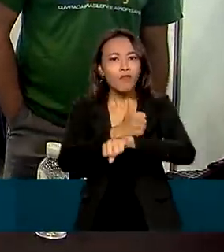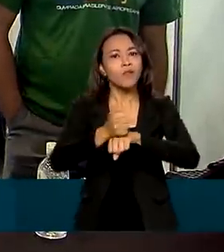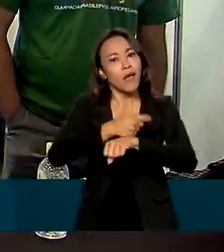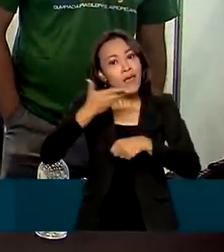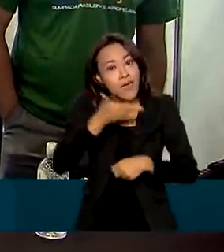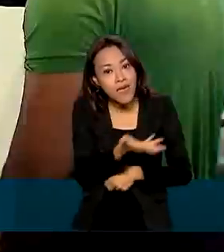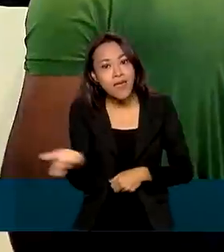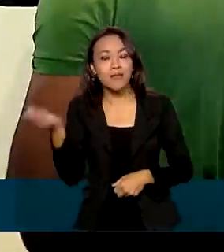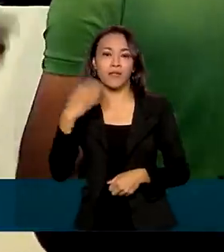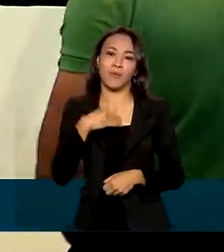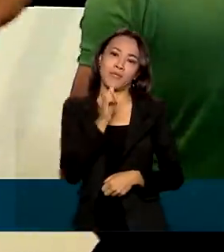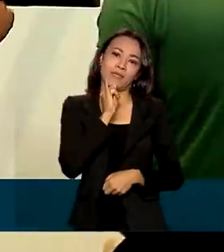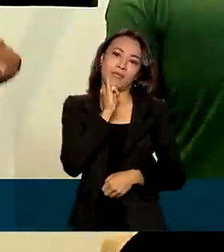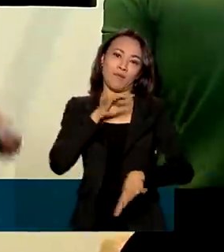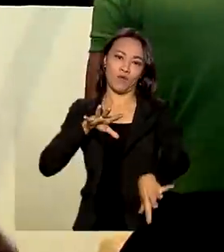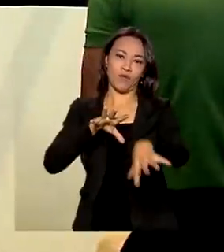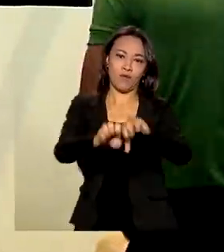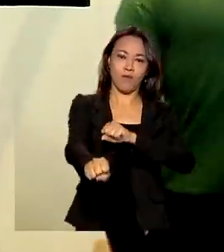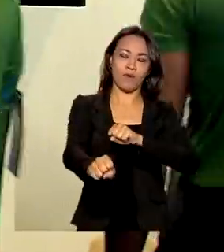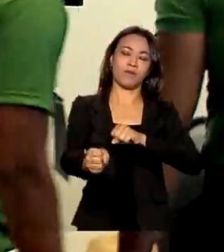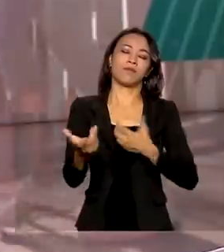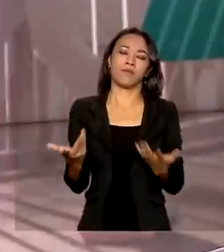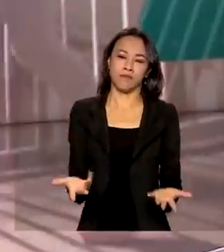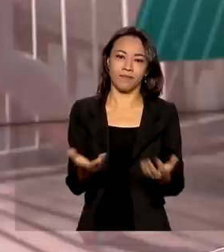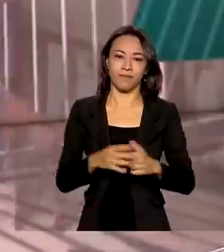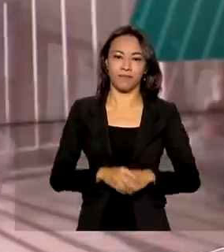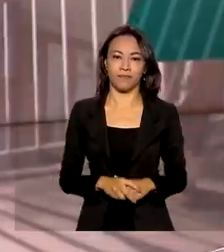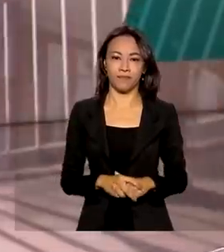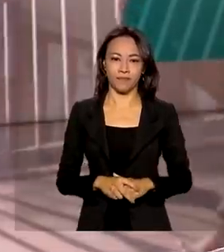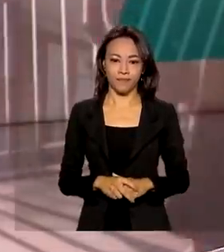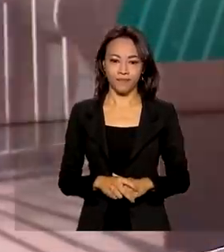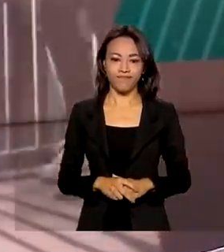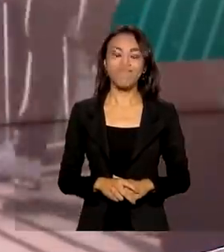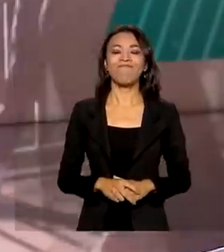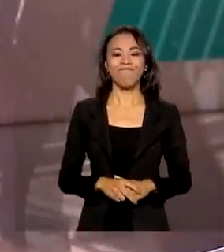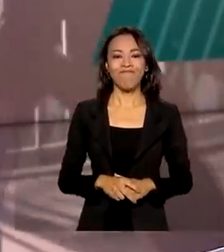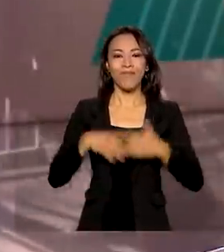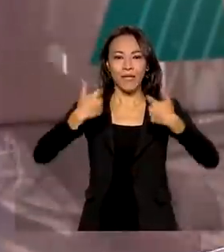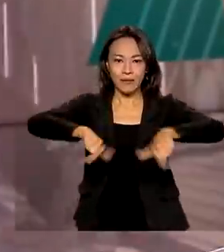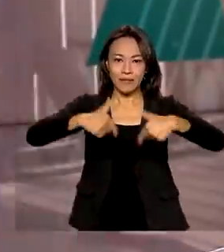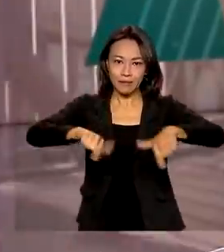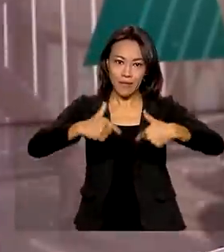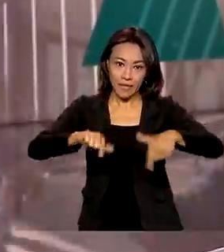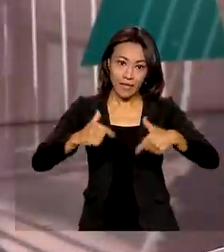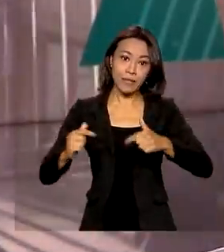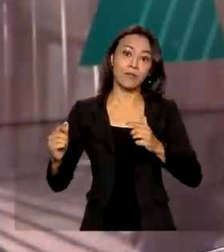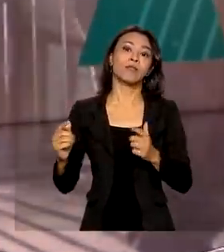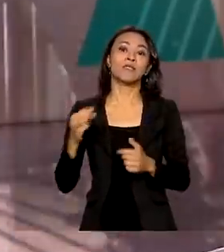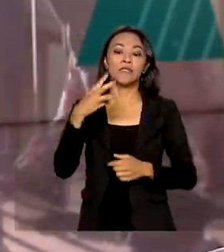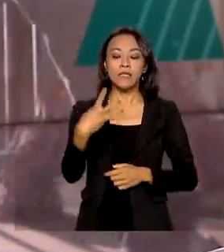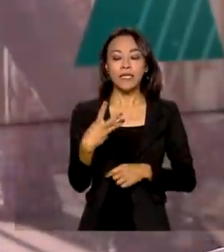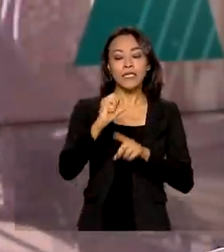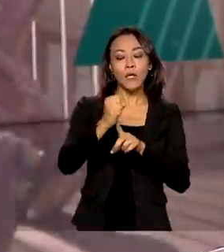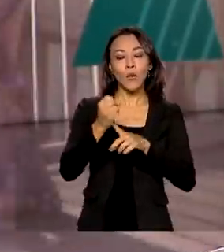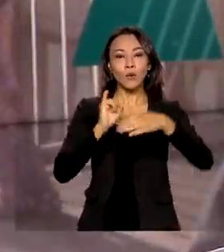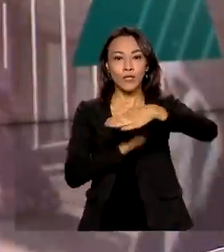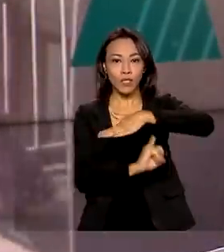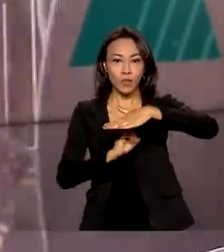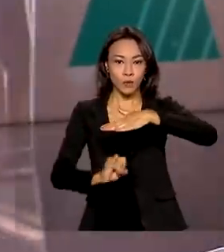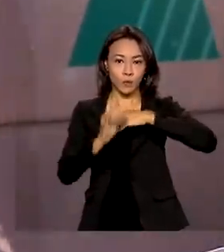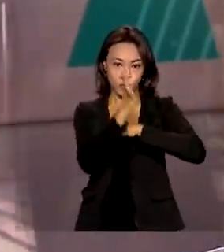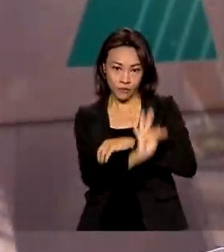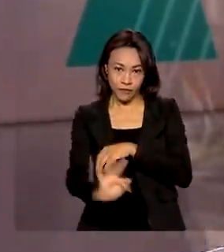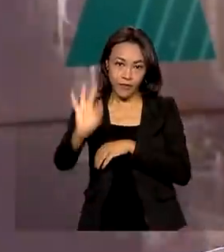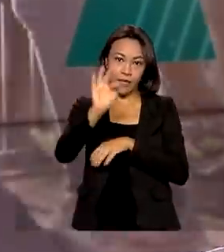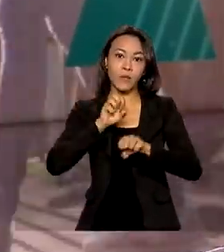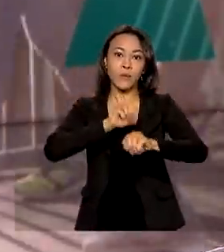exemplos de formação profissionalizante. E o trabalho desenvolvido nos 38 institutos federais de ensino